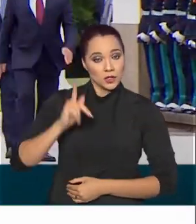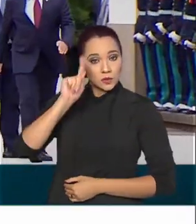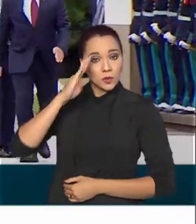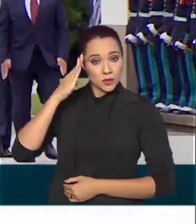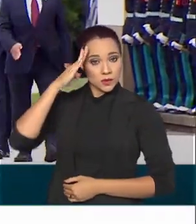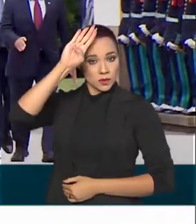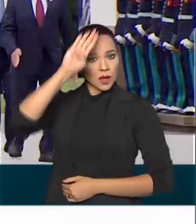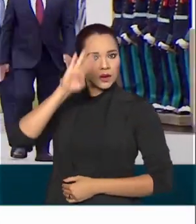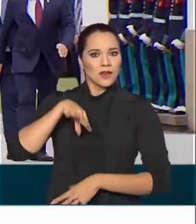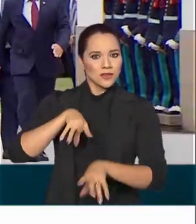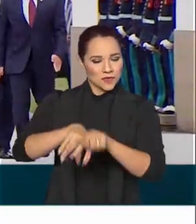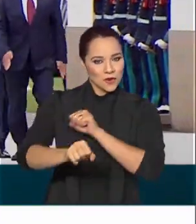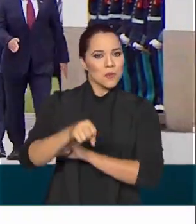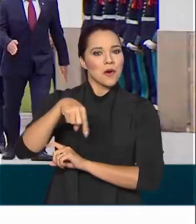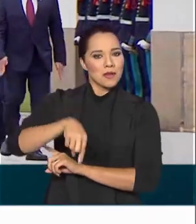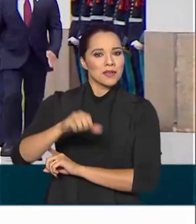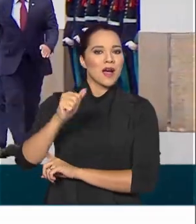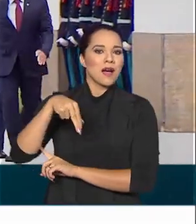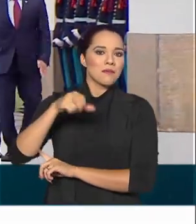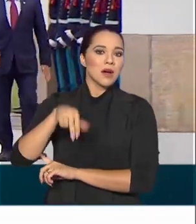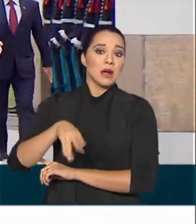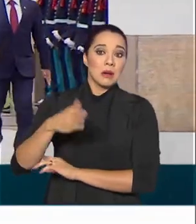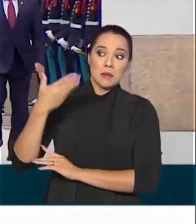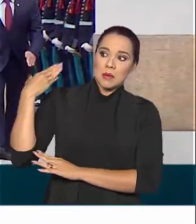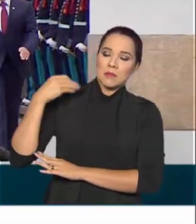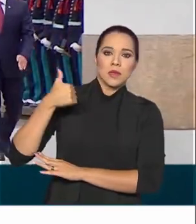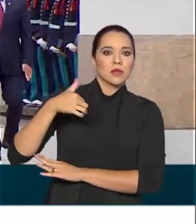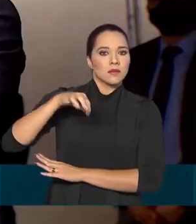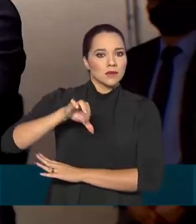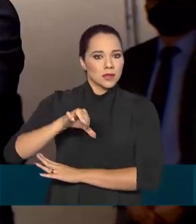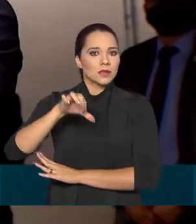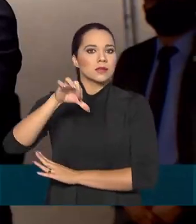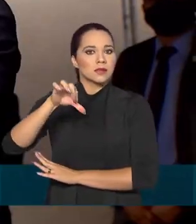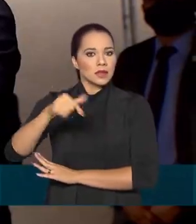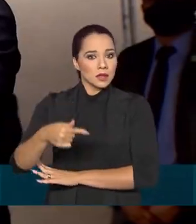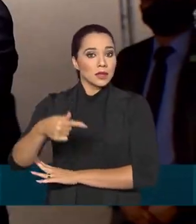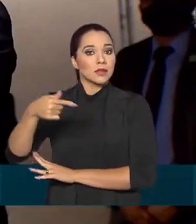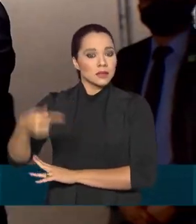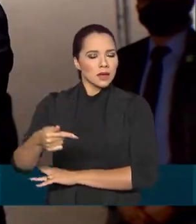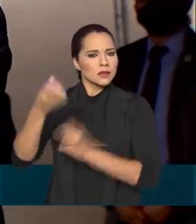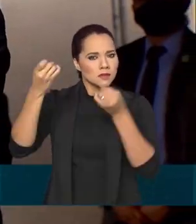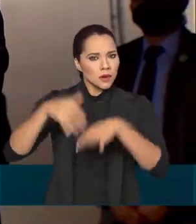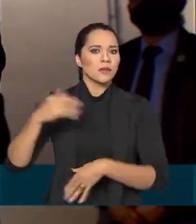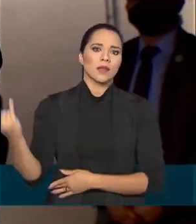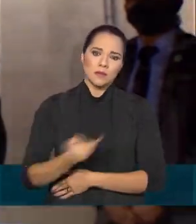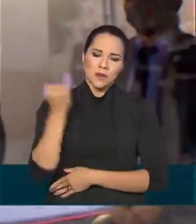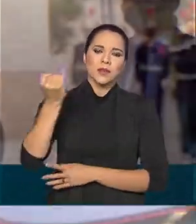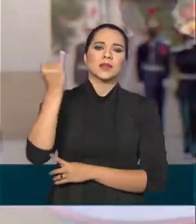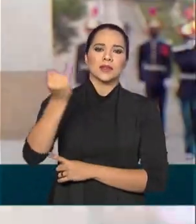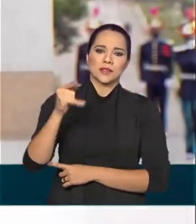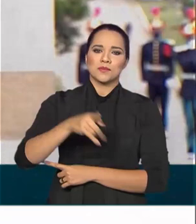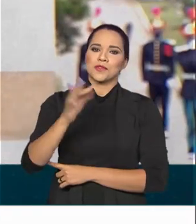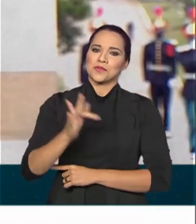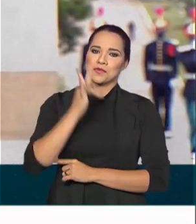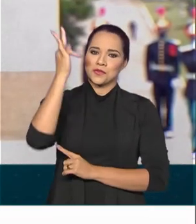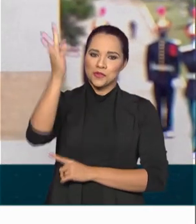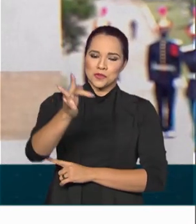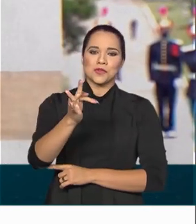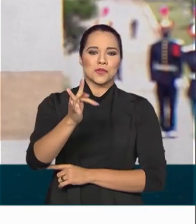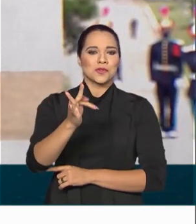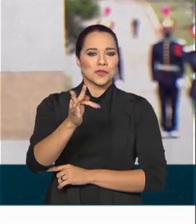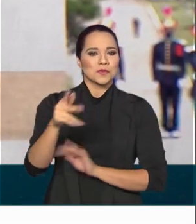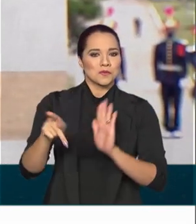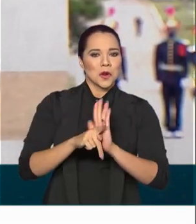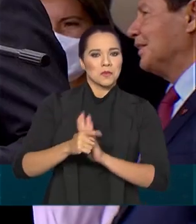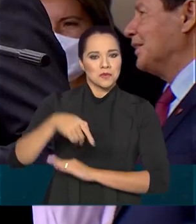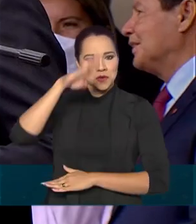Bolsonaro, se formou na AMAN em 1977 e falou sobre a importância da missão para os futuros oficiais